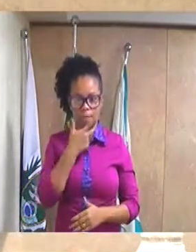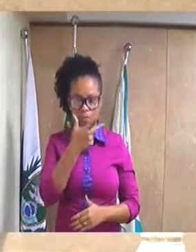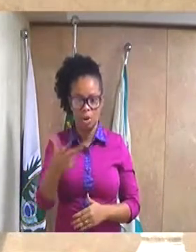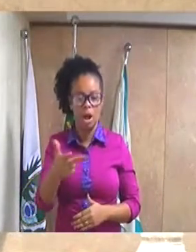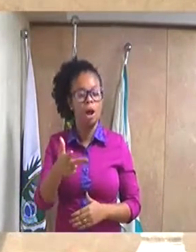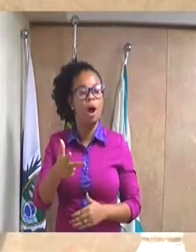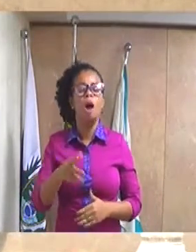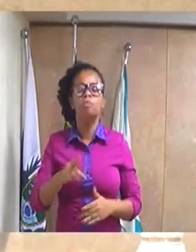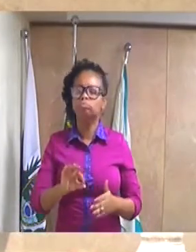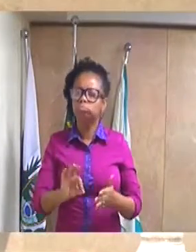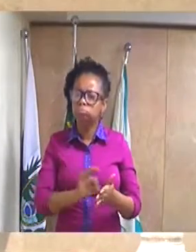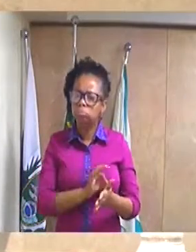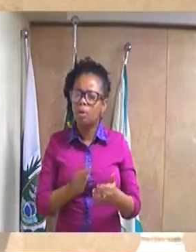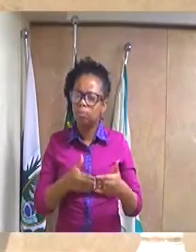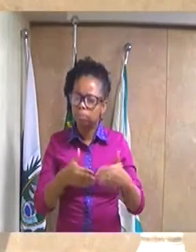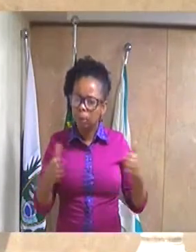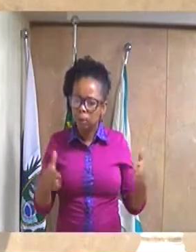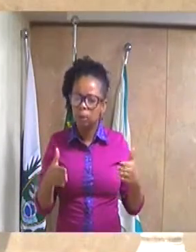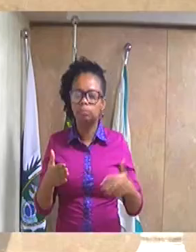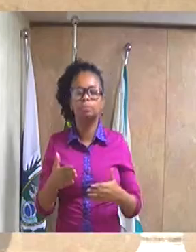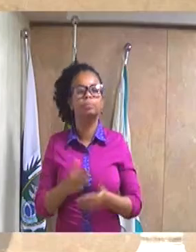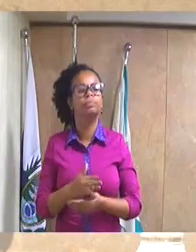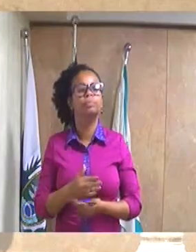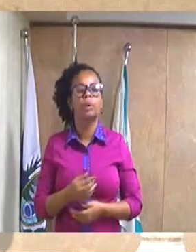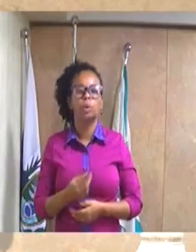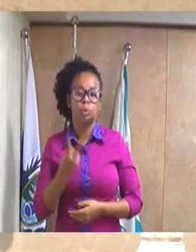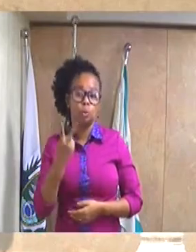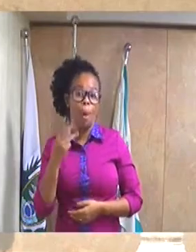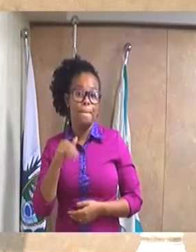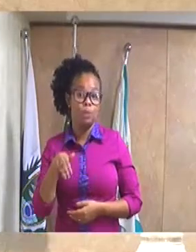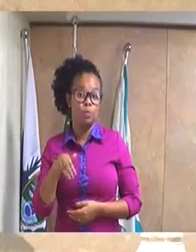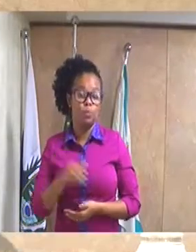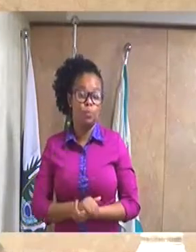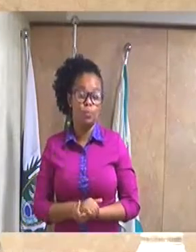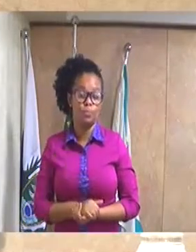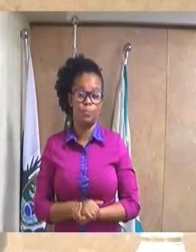inscrições permanecerão abertas por dois minutos.